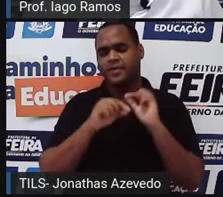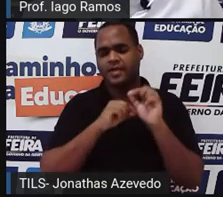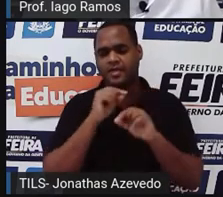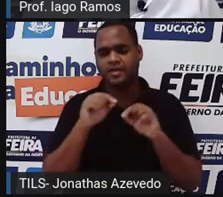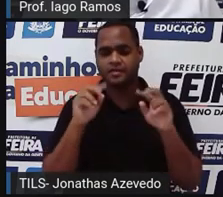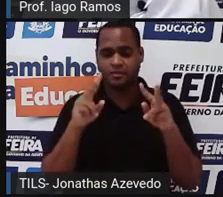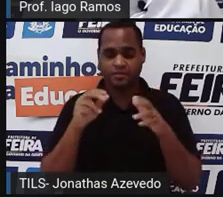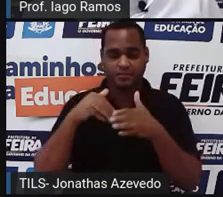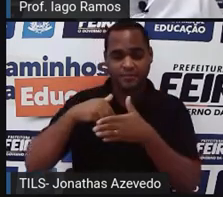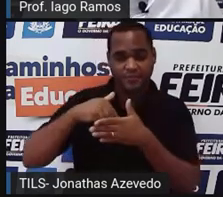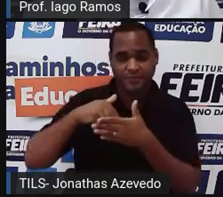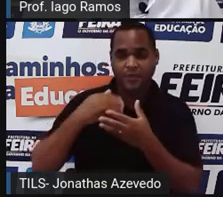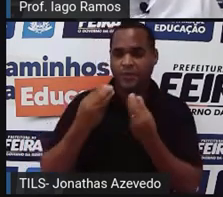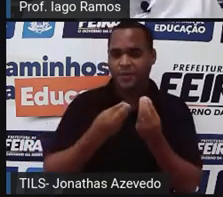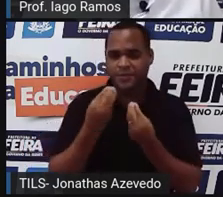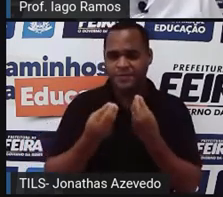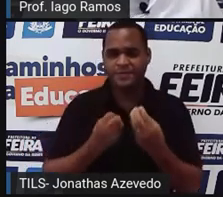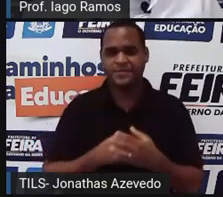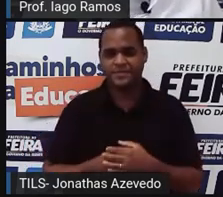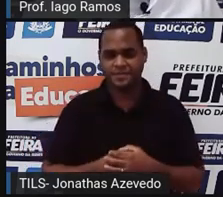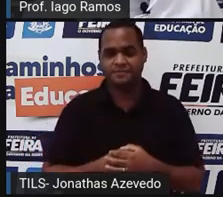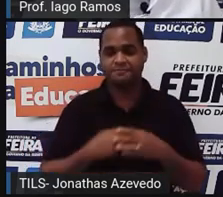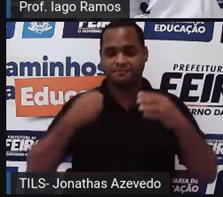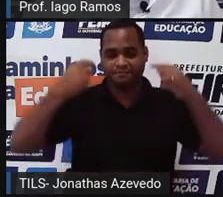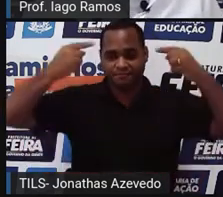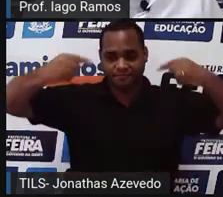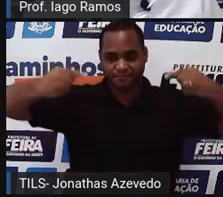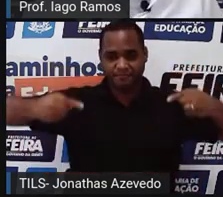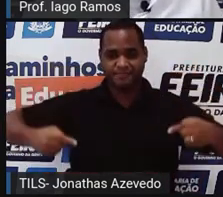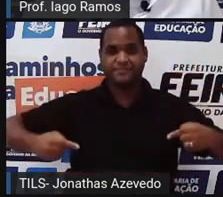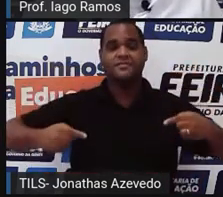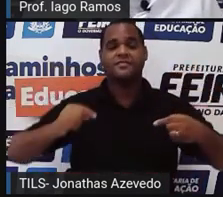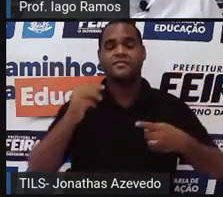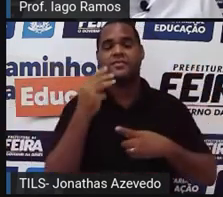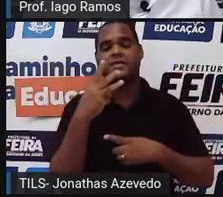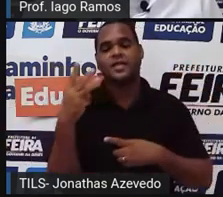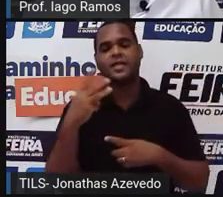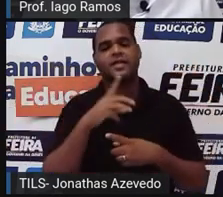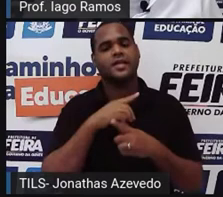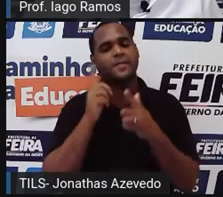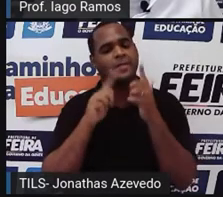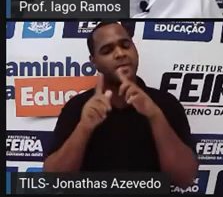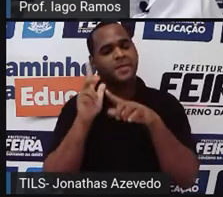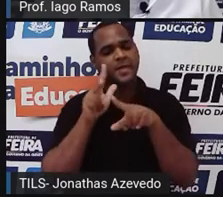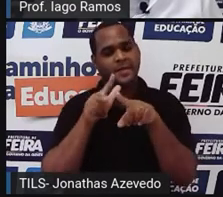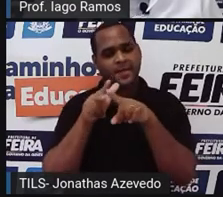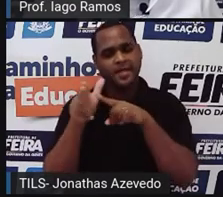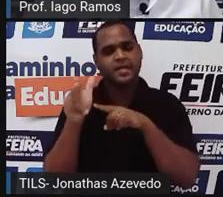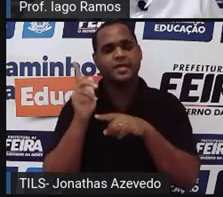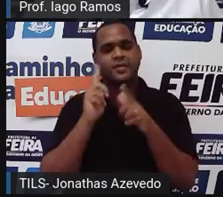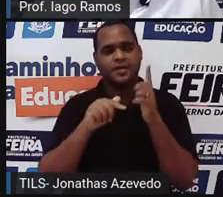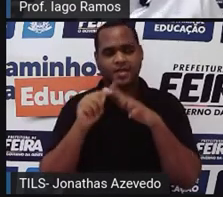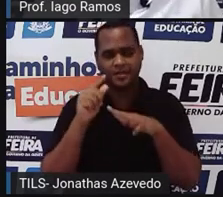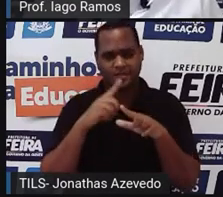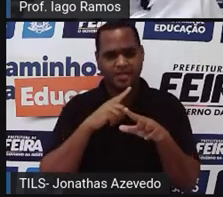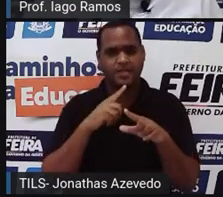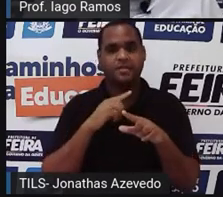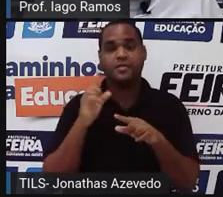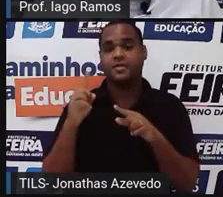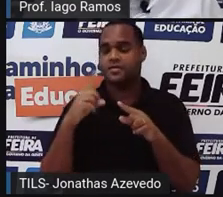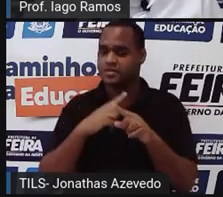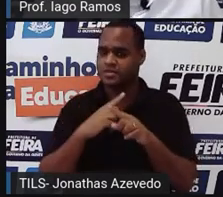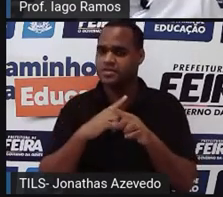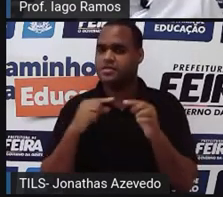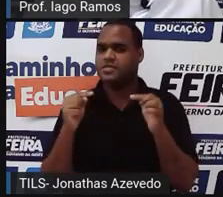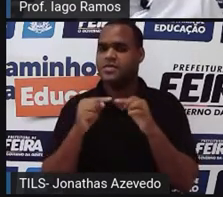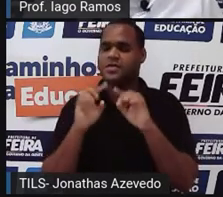campeonato. Né? Dos 33 jogos, 33 foram vencidos, porque tem uma forma especial,